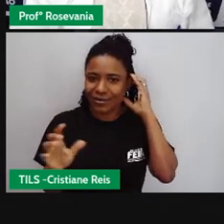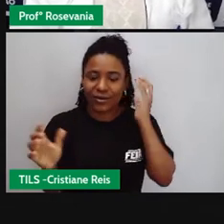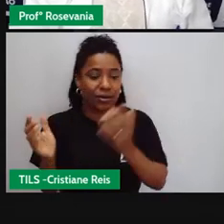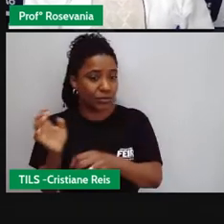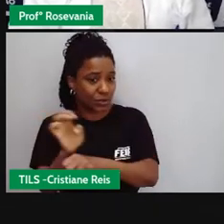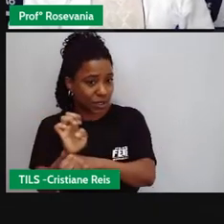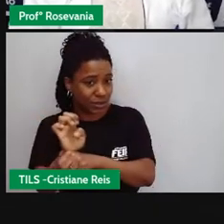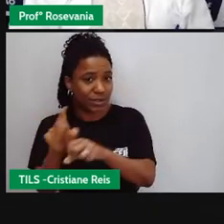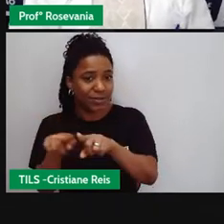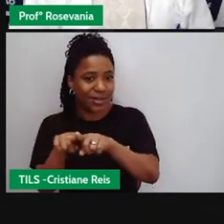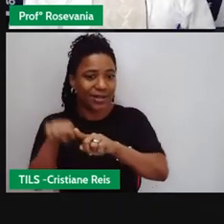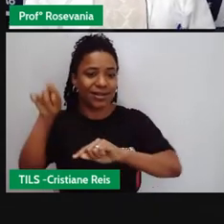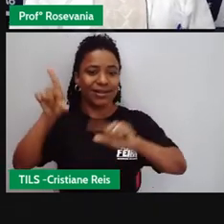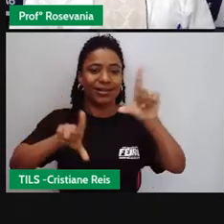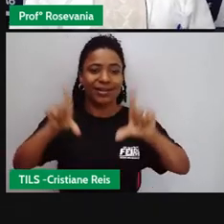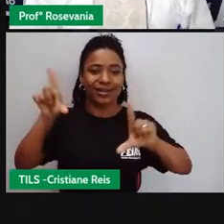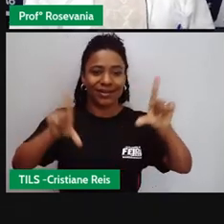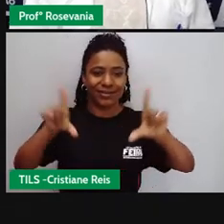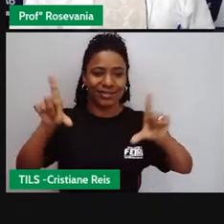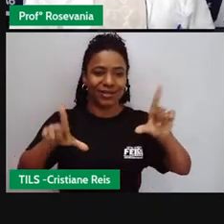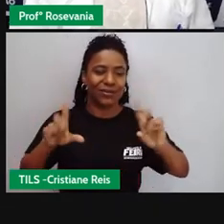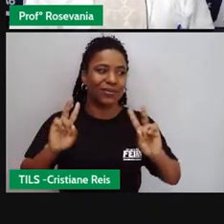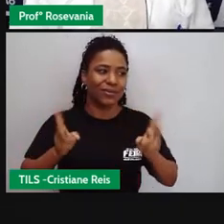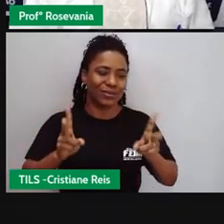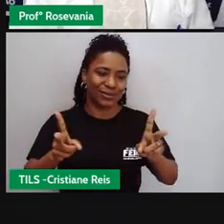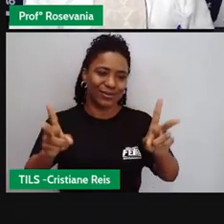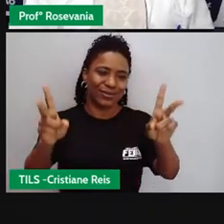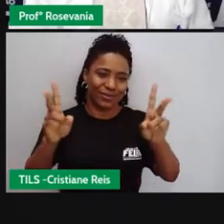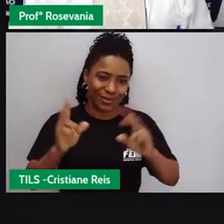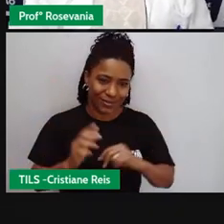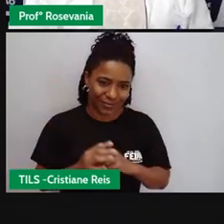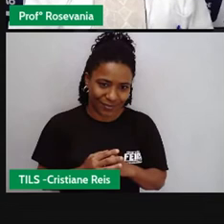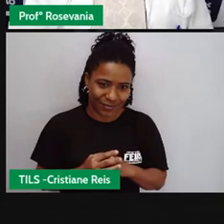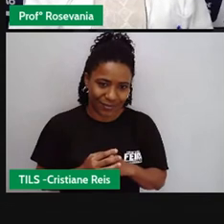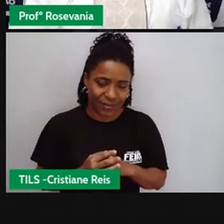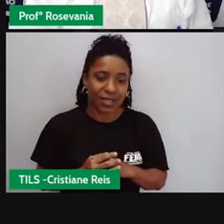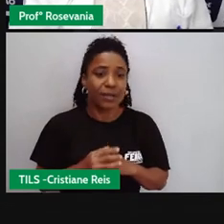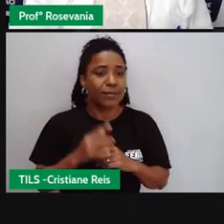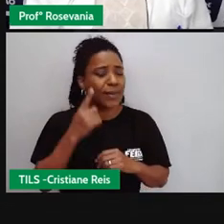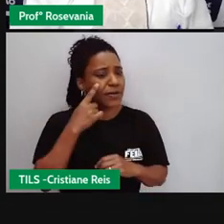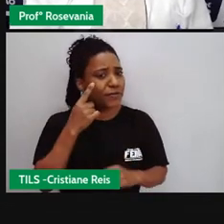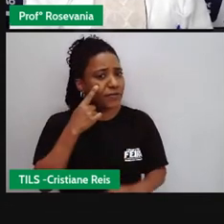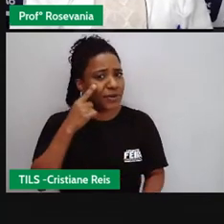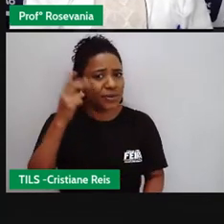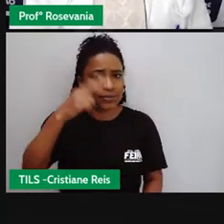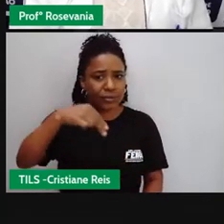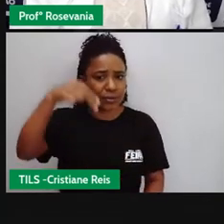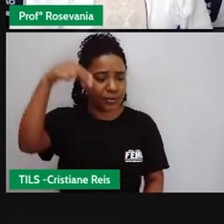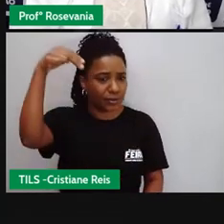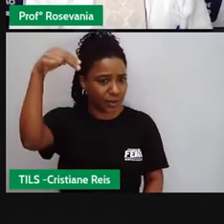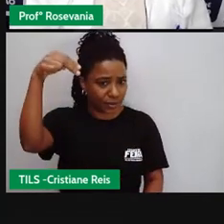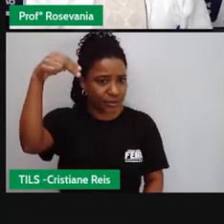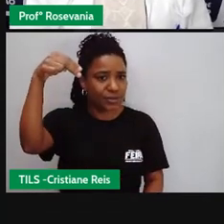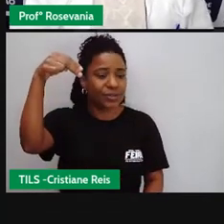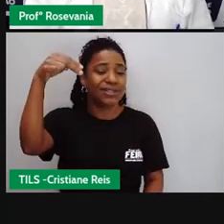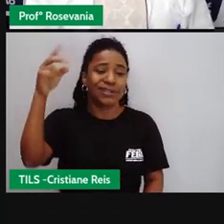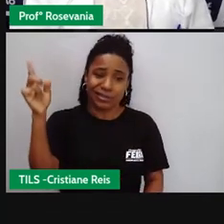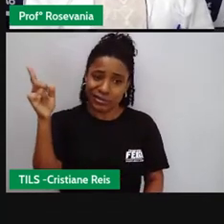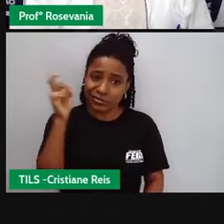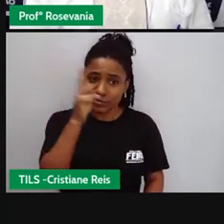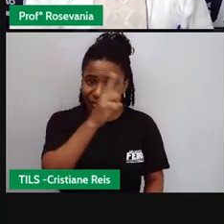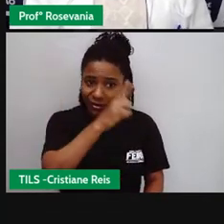mantêm essa característica e você vai percebendo que a região nordeste com as dificuldades